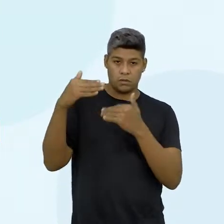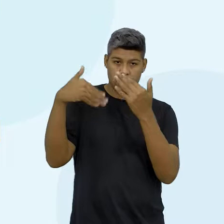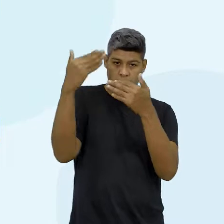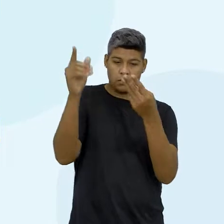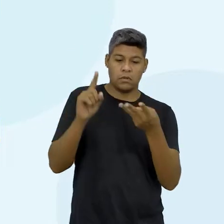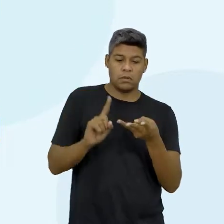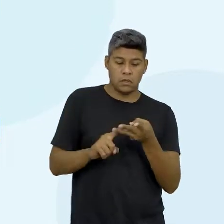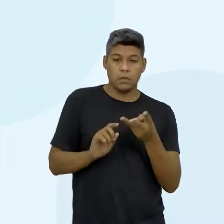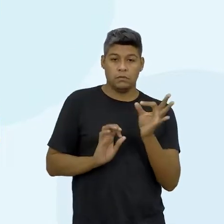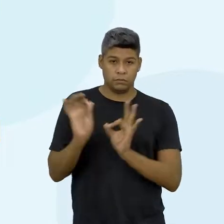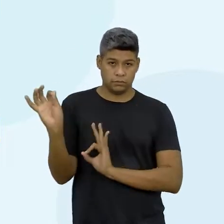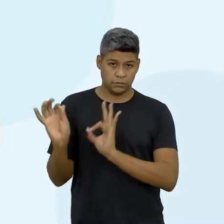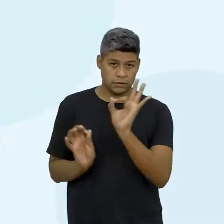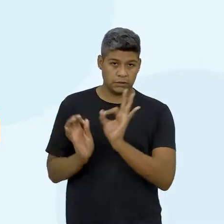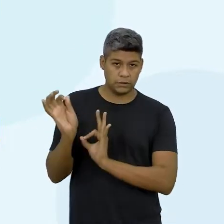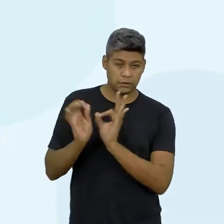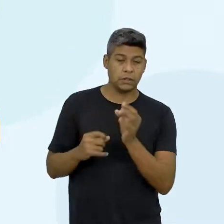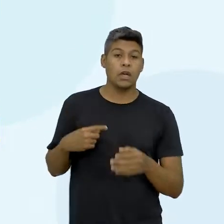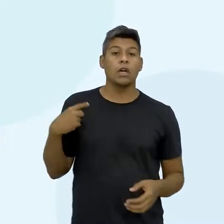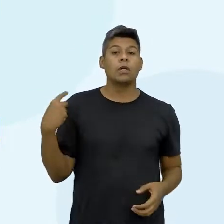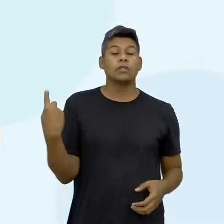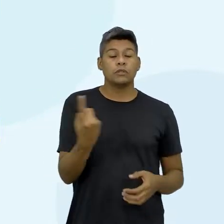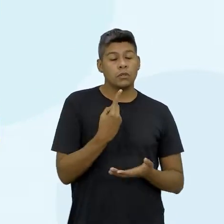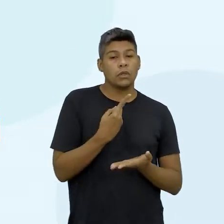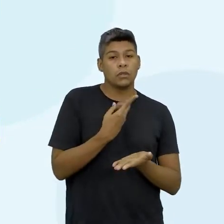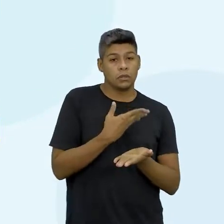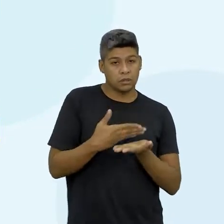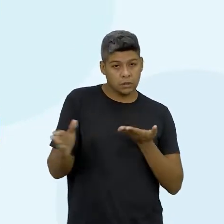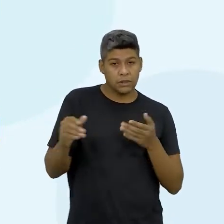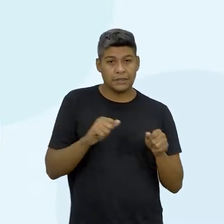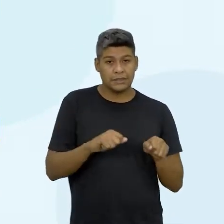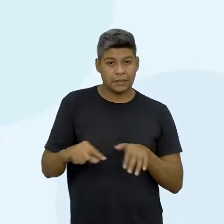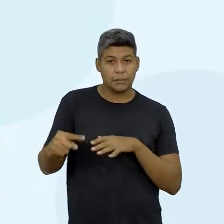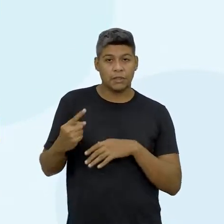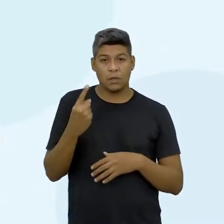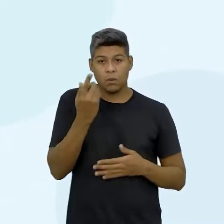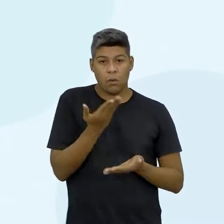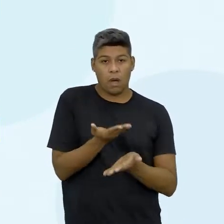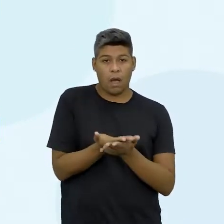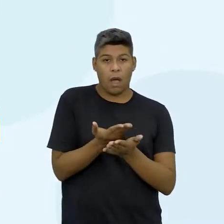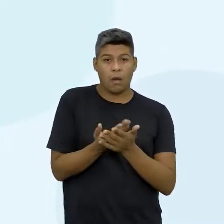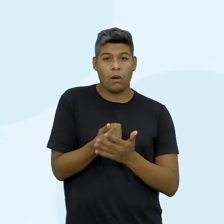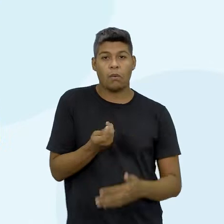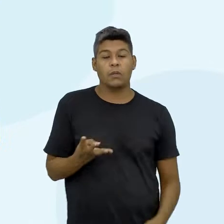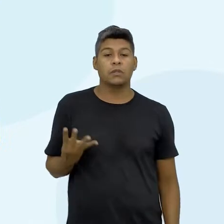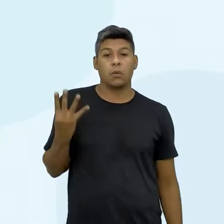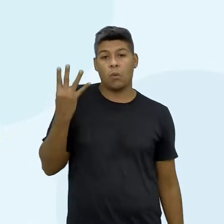e sistematização. A nossa introdução foi a semana 1 com quatro aulas.